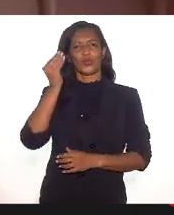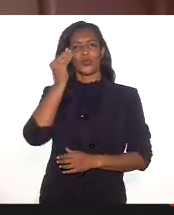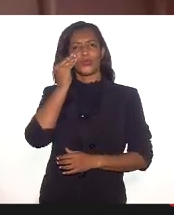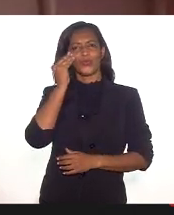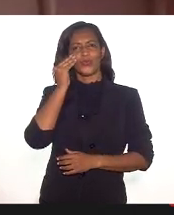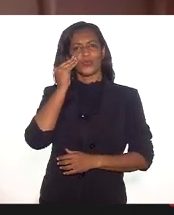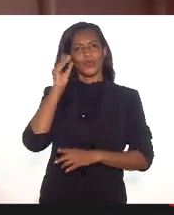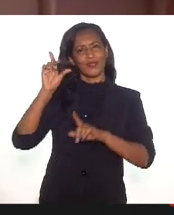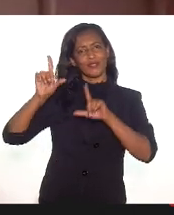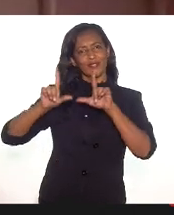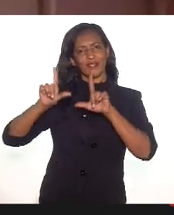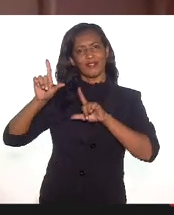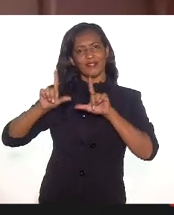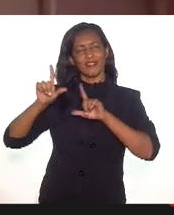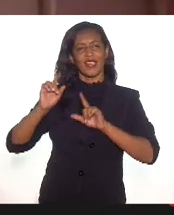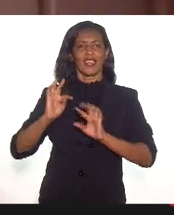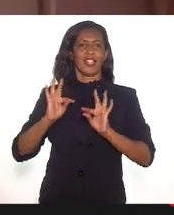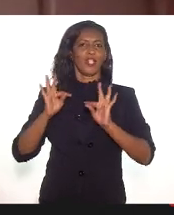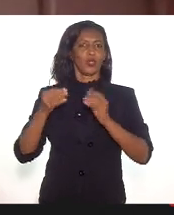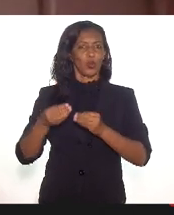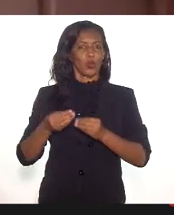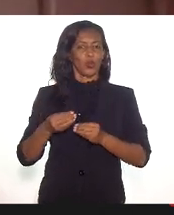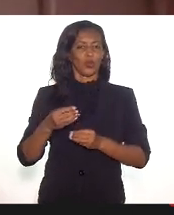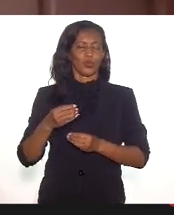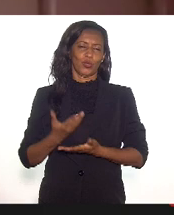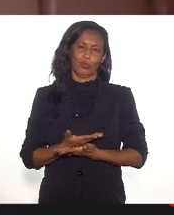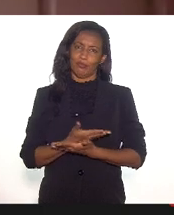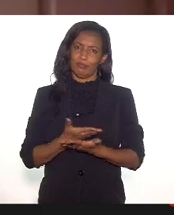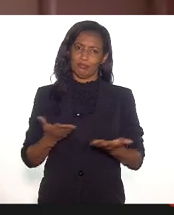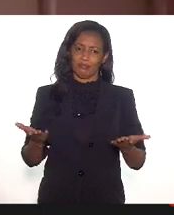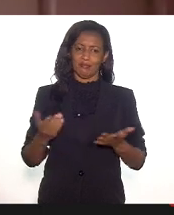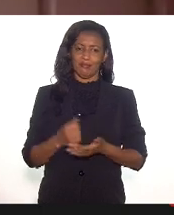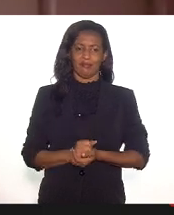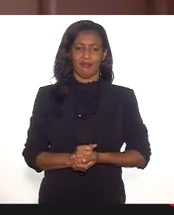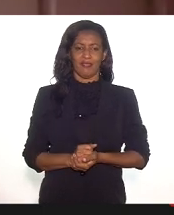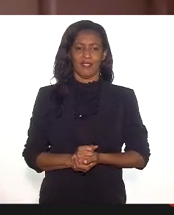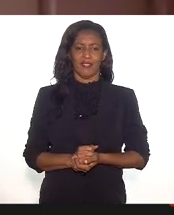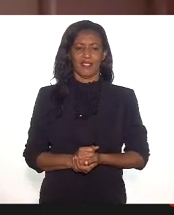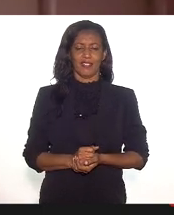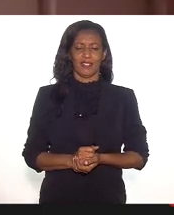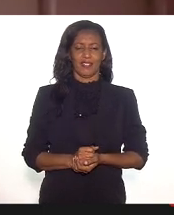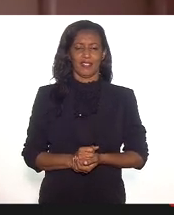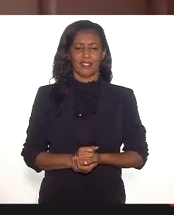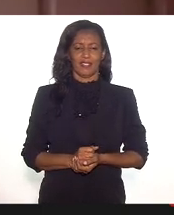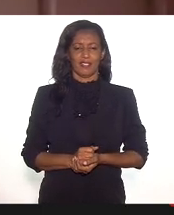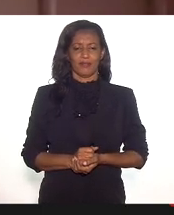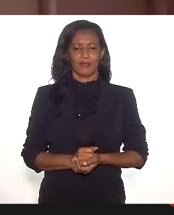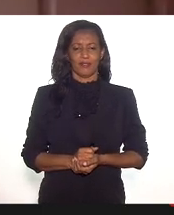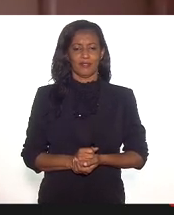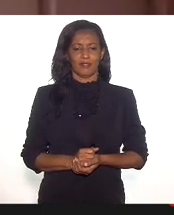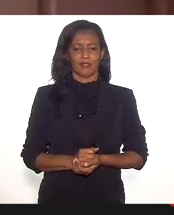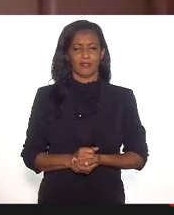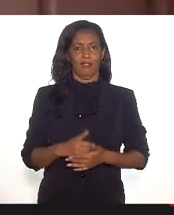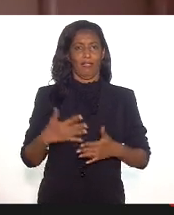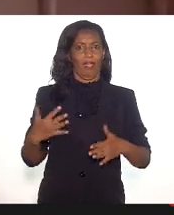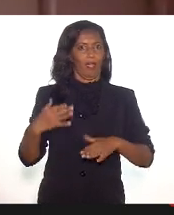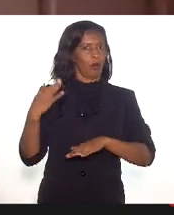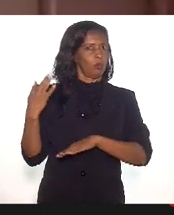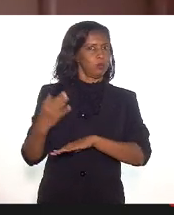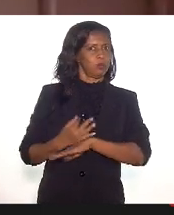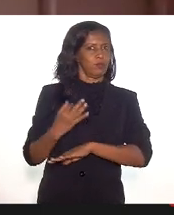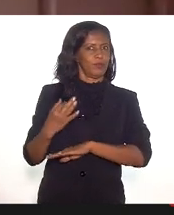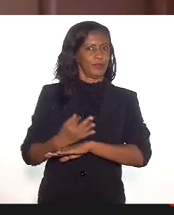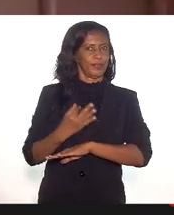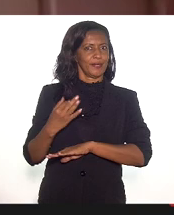assistem, a todos que aqui, todas e todes, a ir resistindo